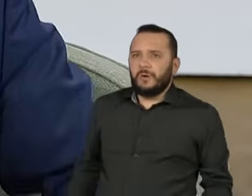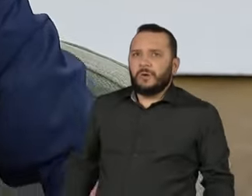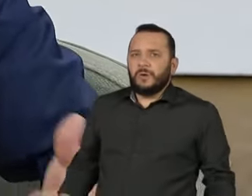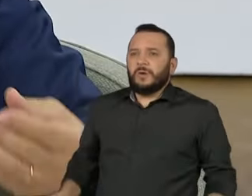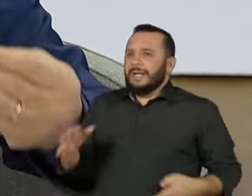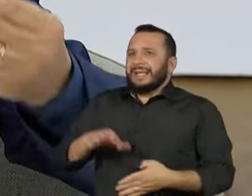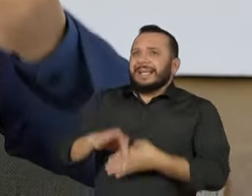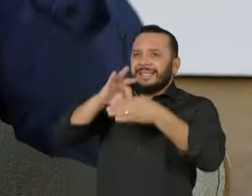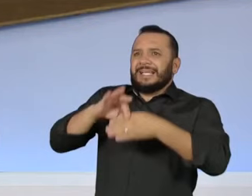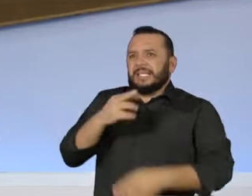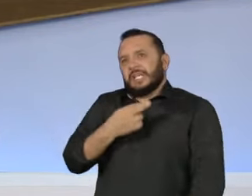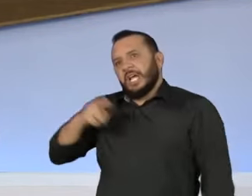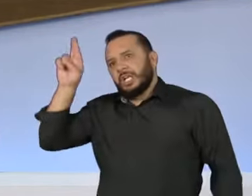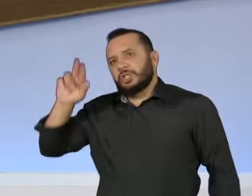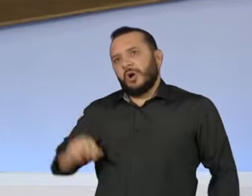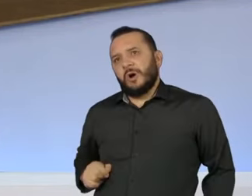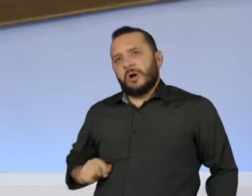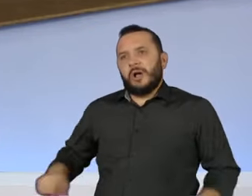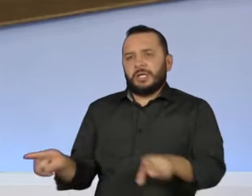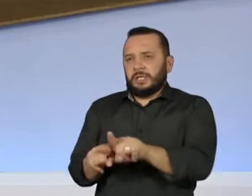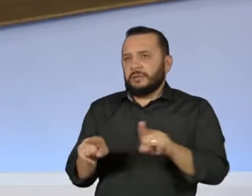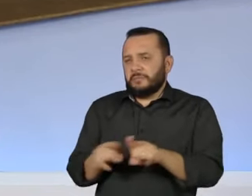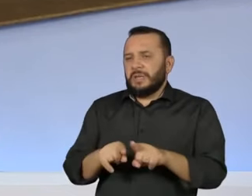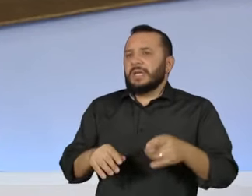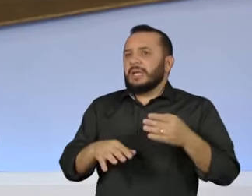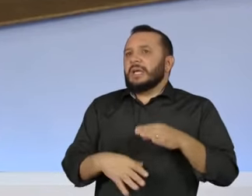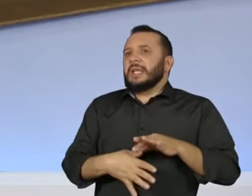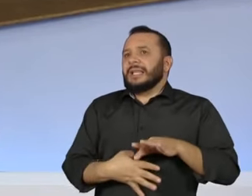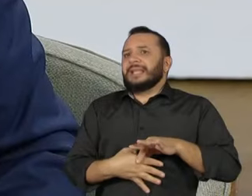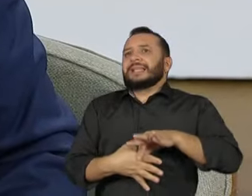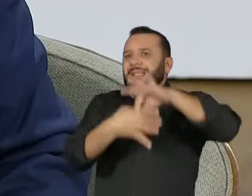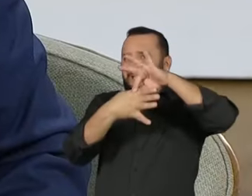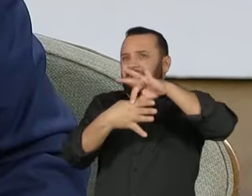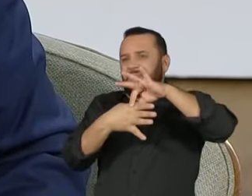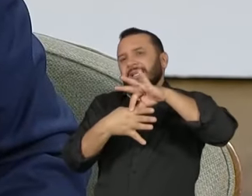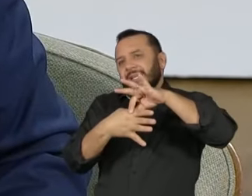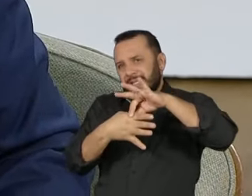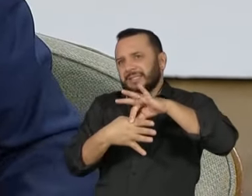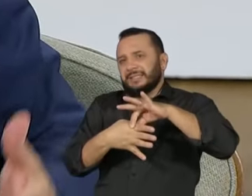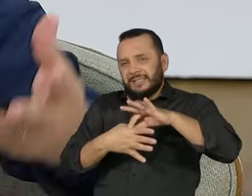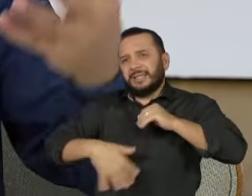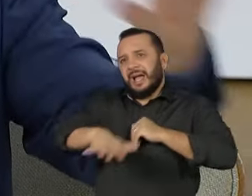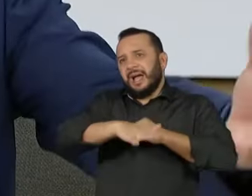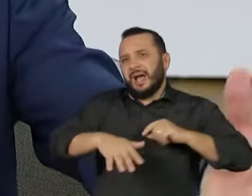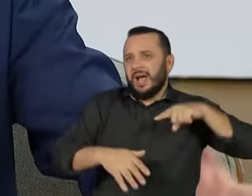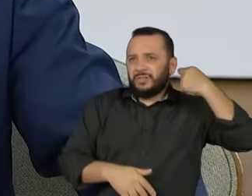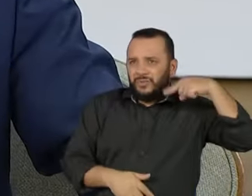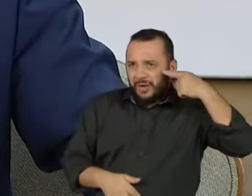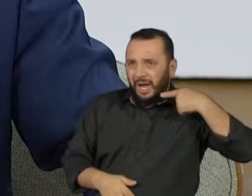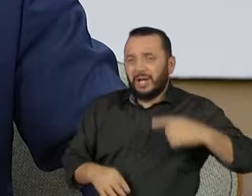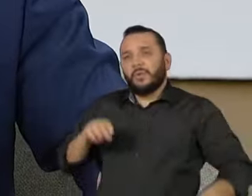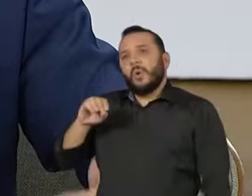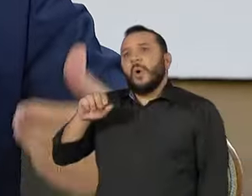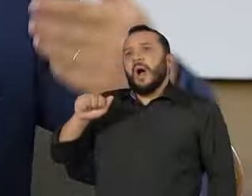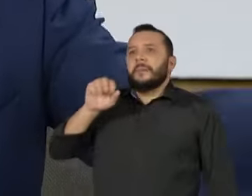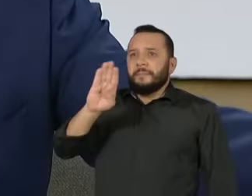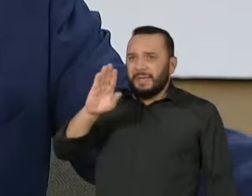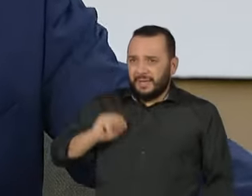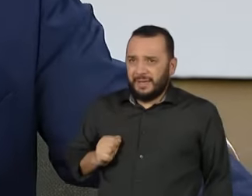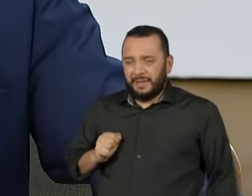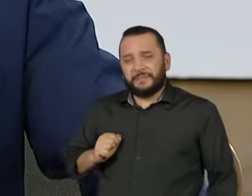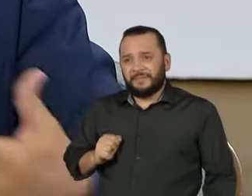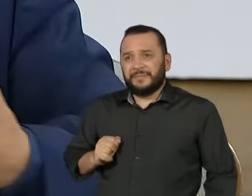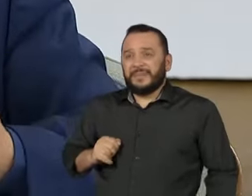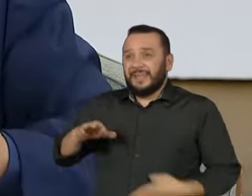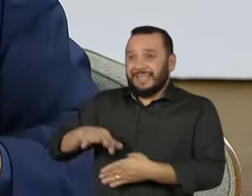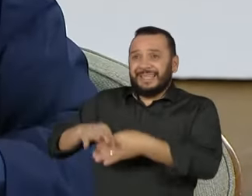Lideranças religiosas, lideranças ligadas ao direito, a ordem dos advogados do Brasil, lideranças